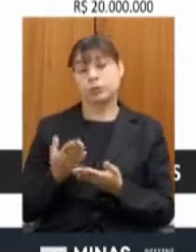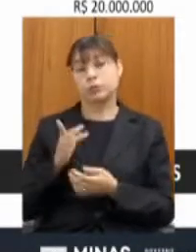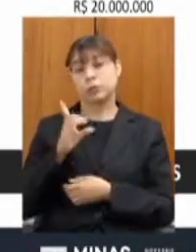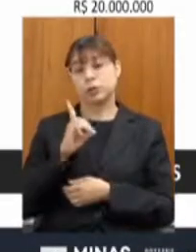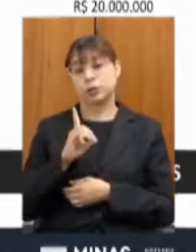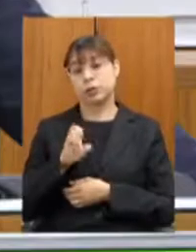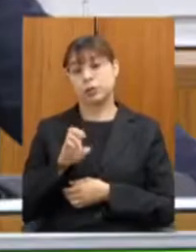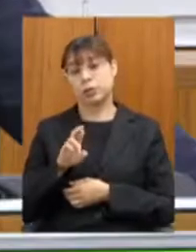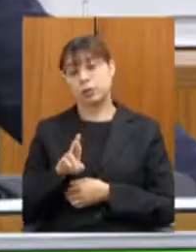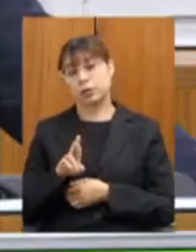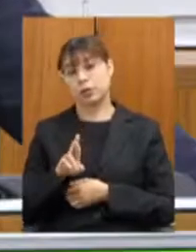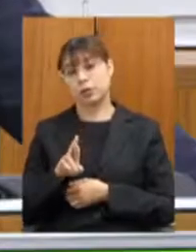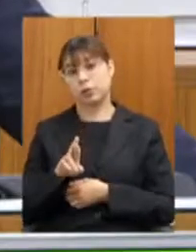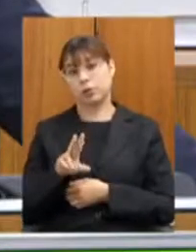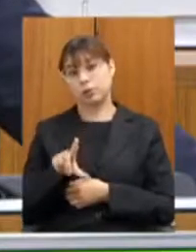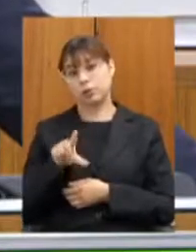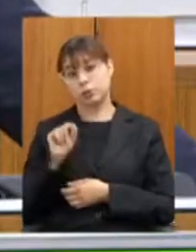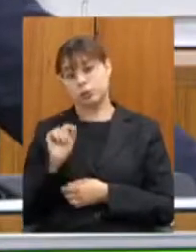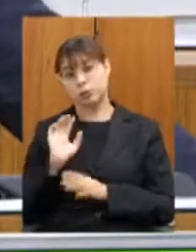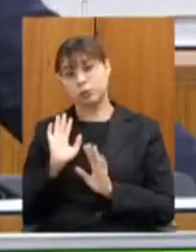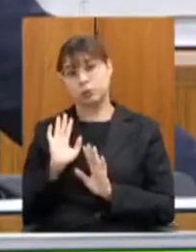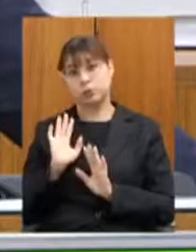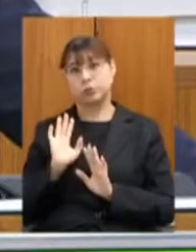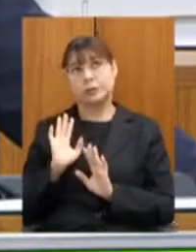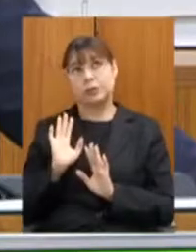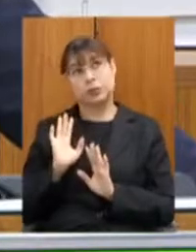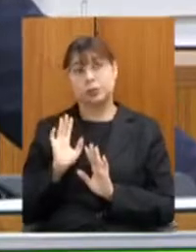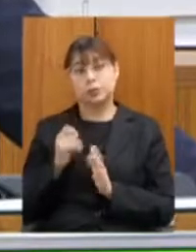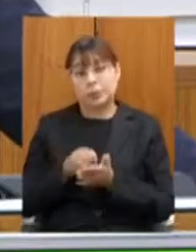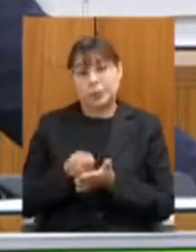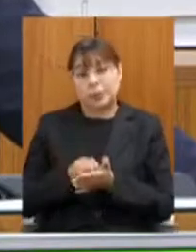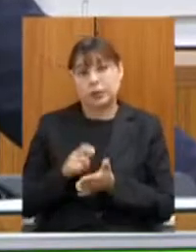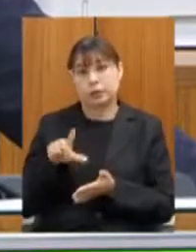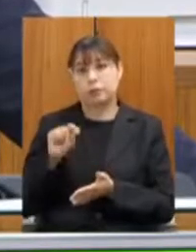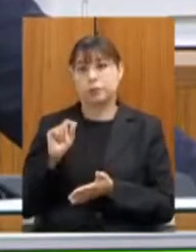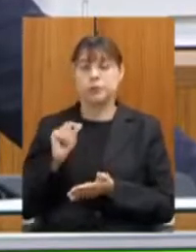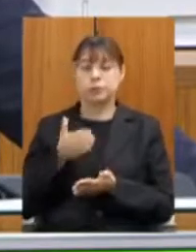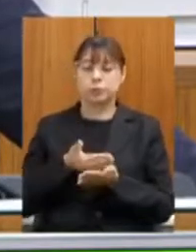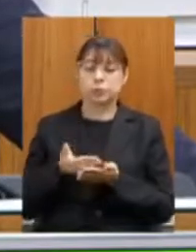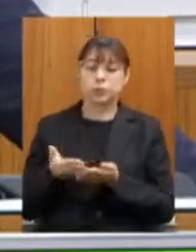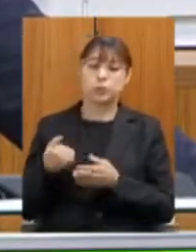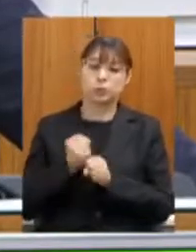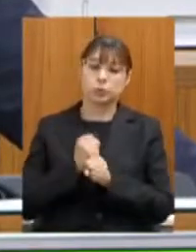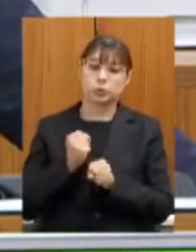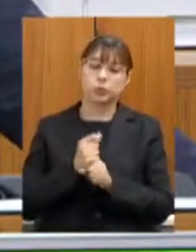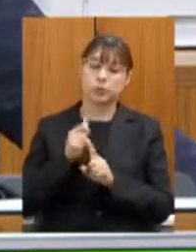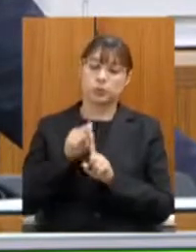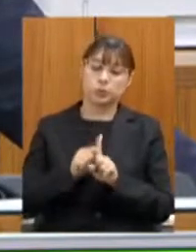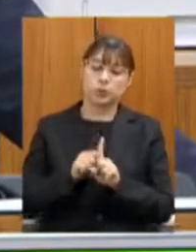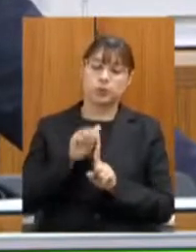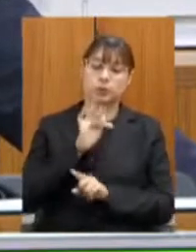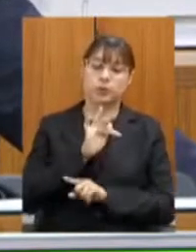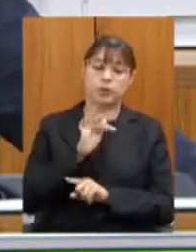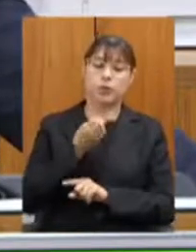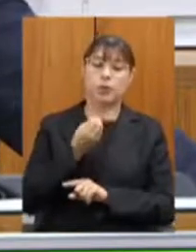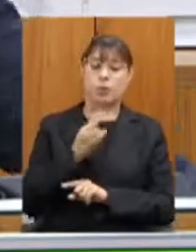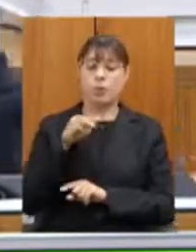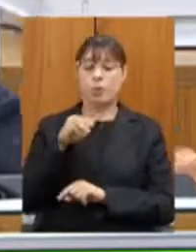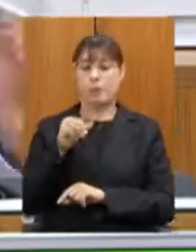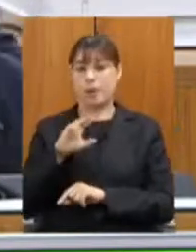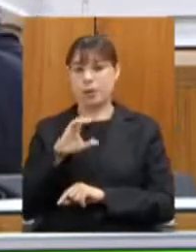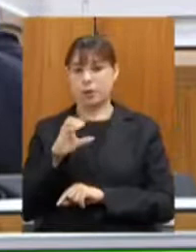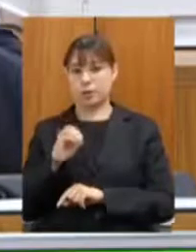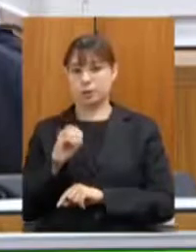na verdade necessariamente teve que optar para o início dessas obras em fevereiro ou março o senhor